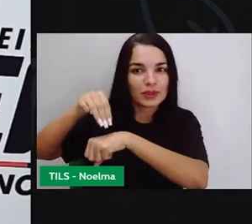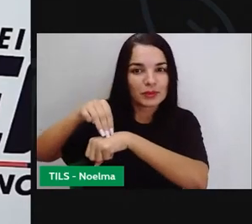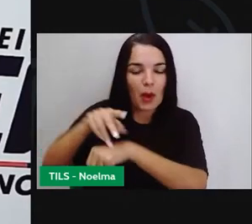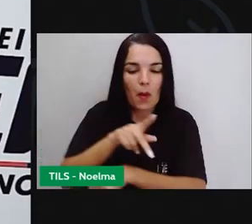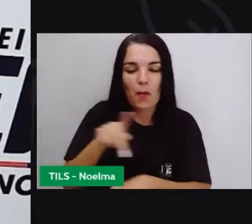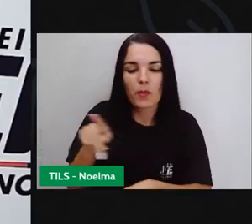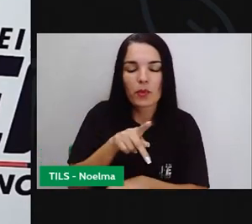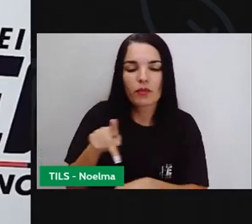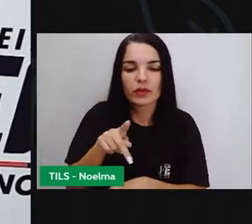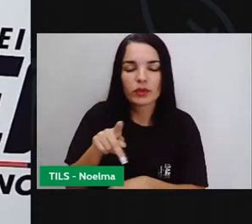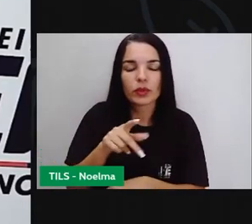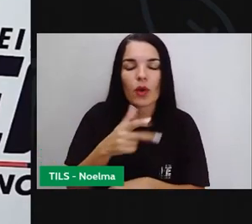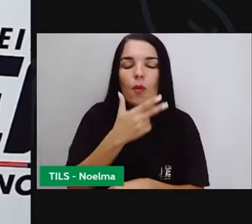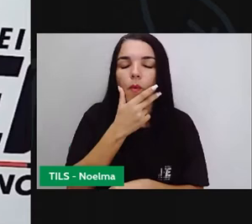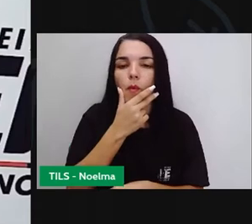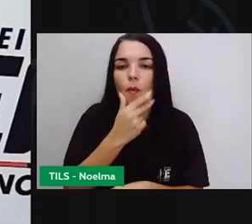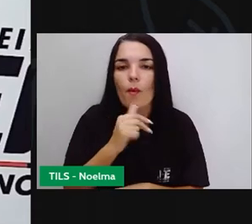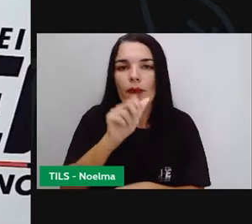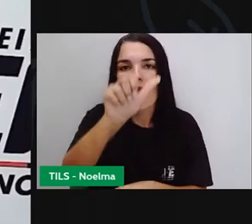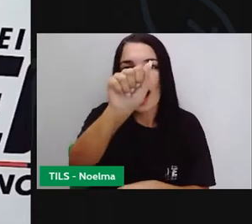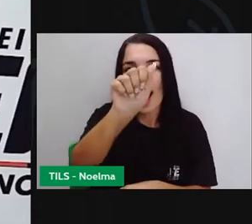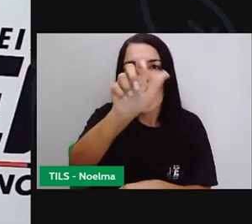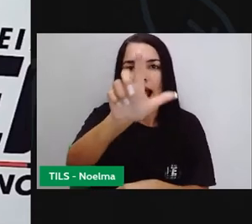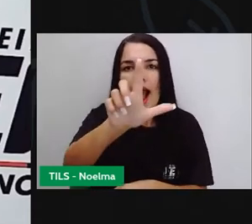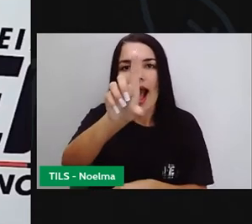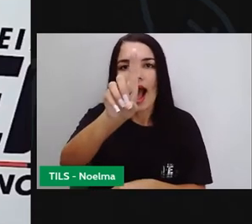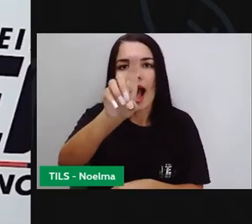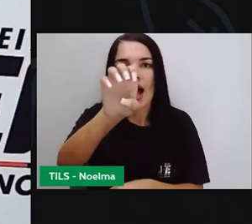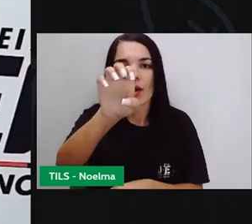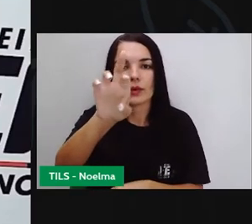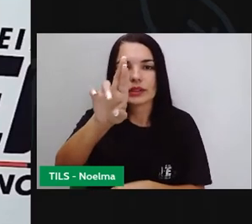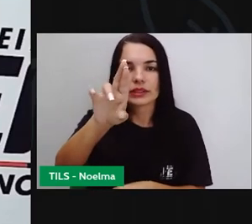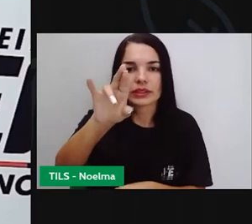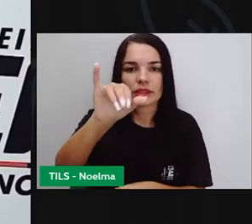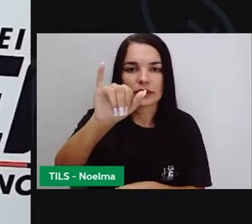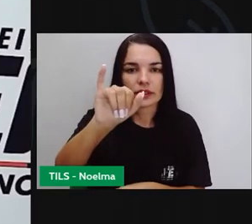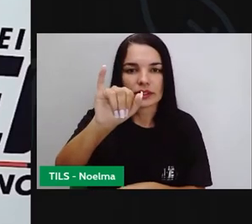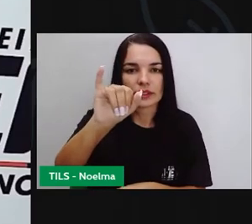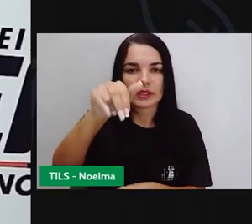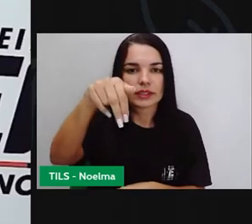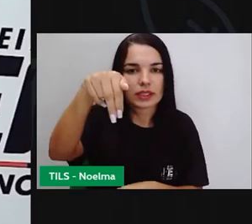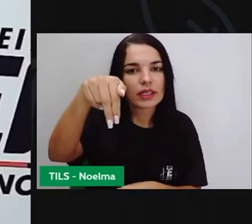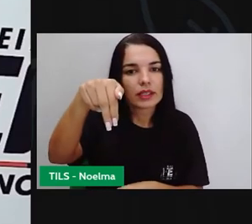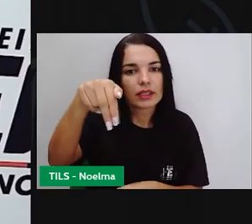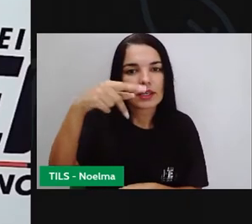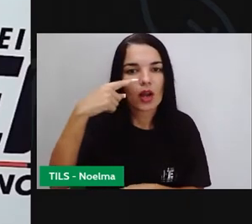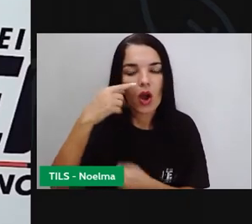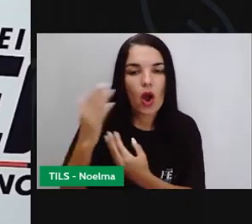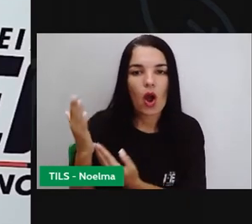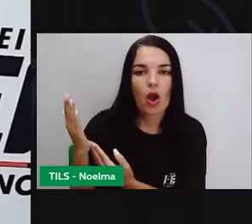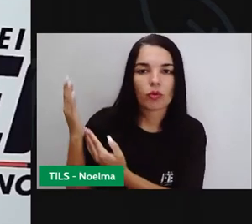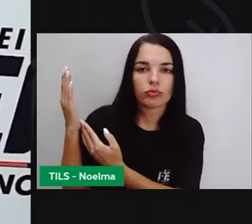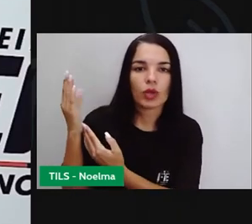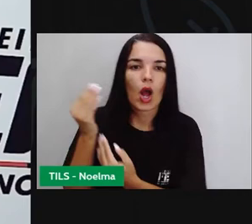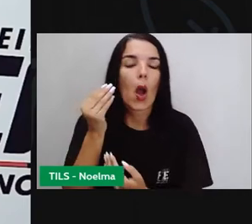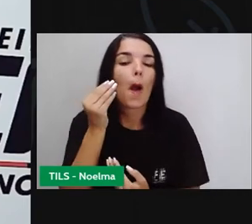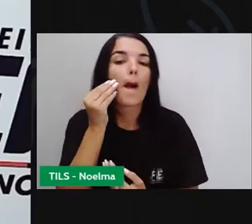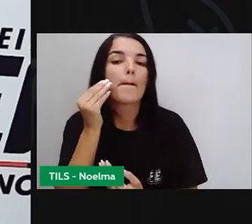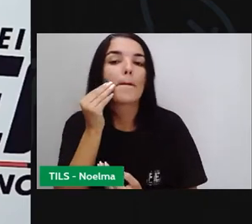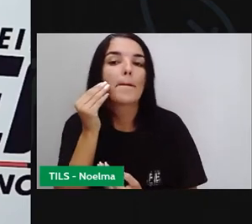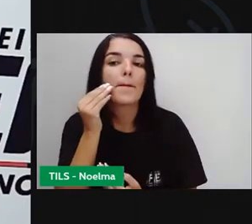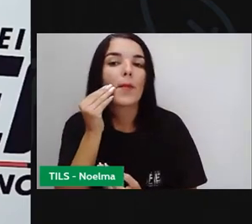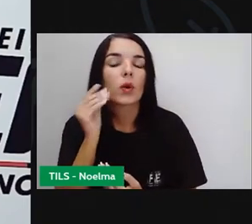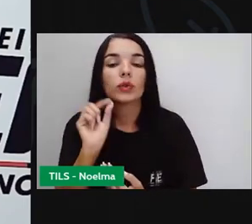professor Aldrin da Costa Cruz. Então, olha, ele fala sobre a visão a